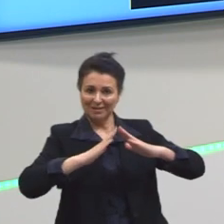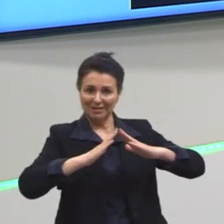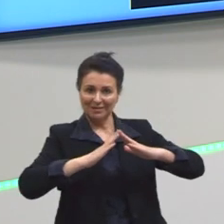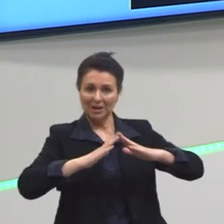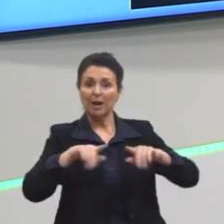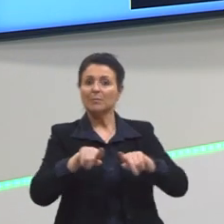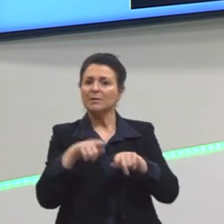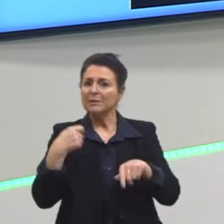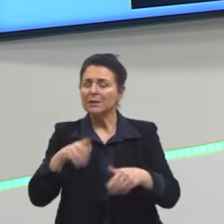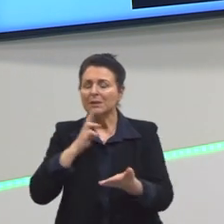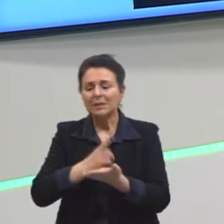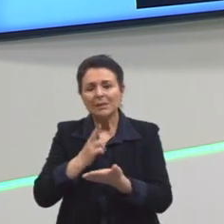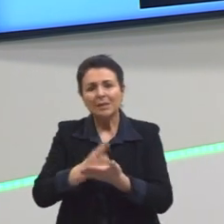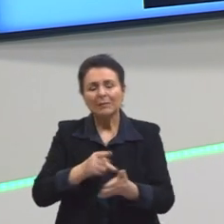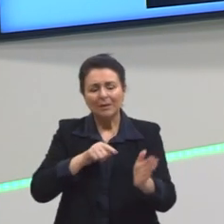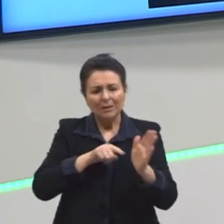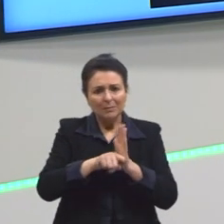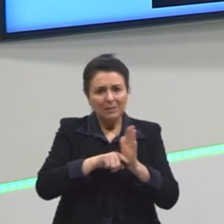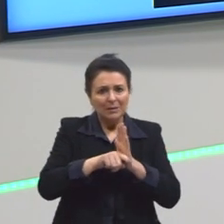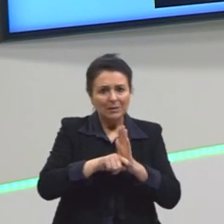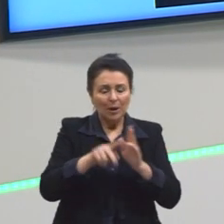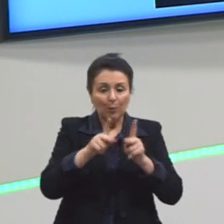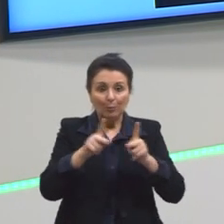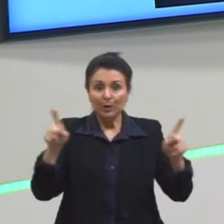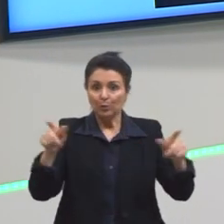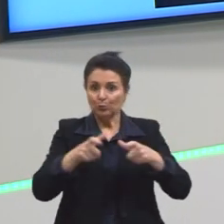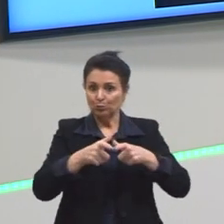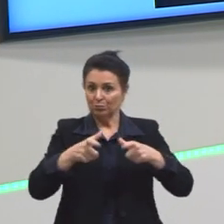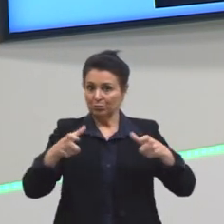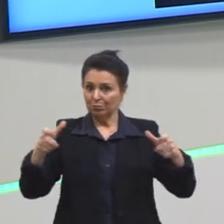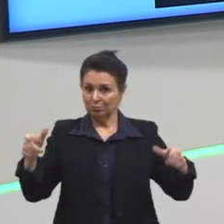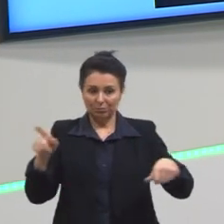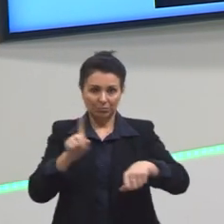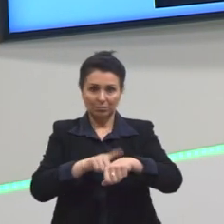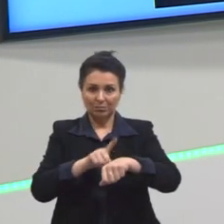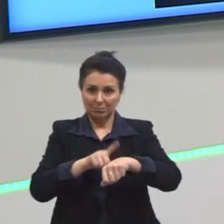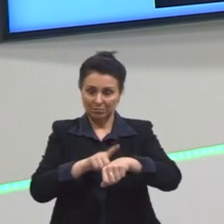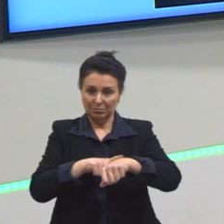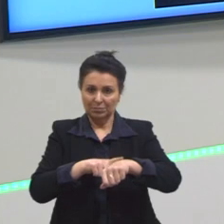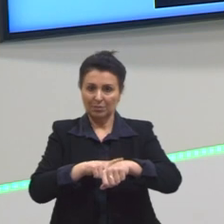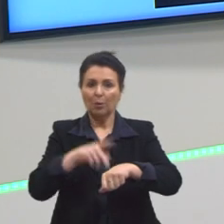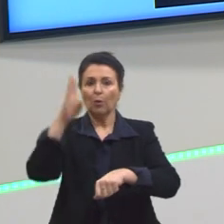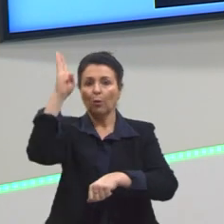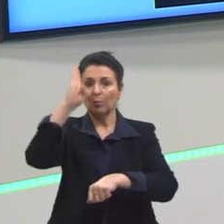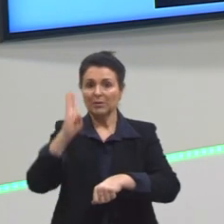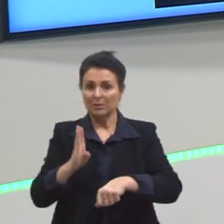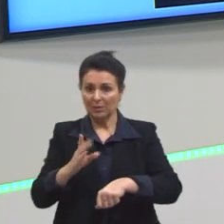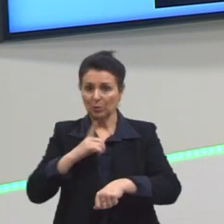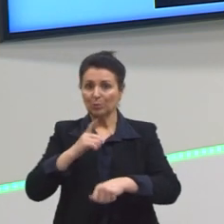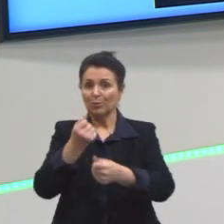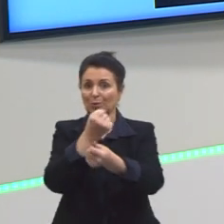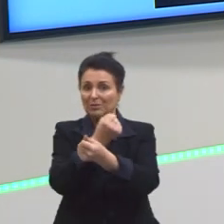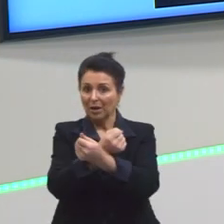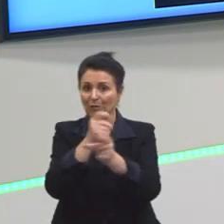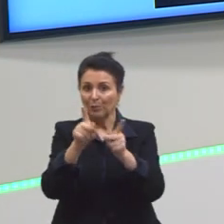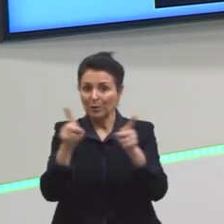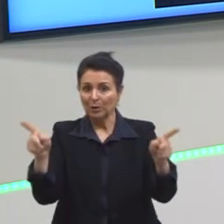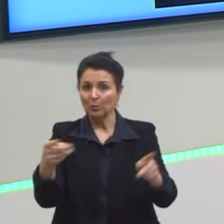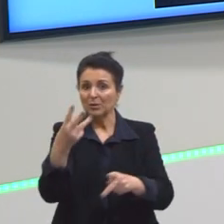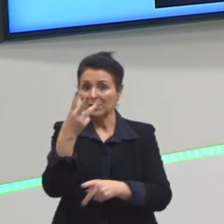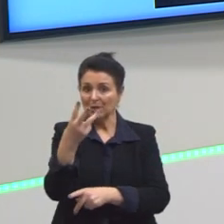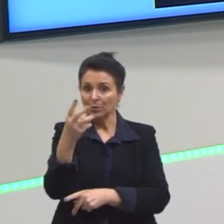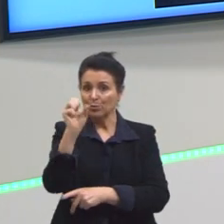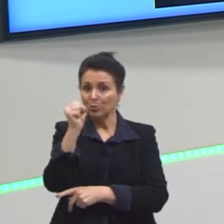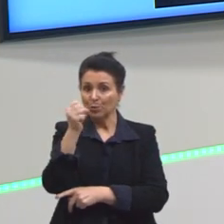pesquisando e vendo. A está falando de um período muito grande. O Brasil teve escravidão por 380 anos,